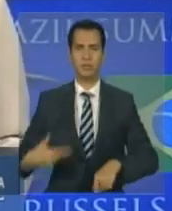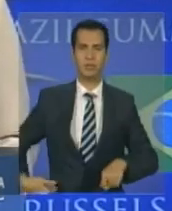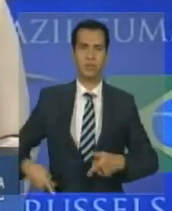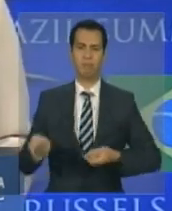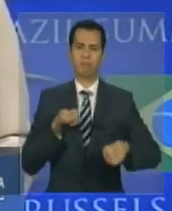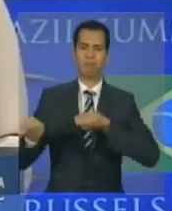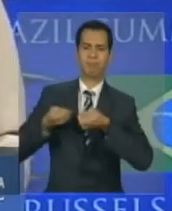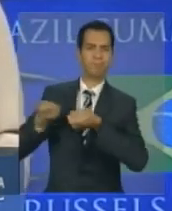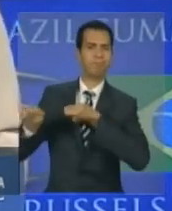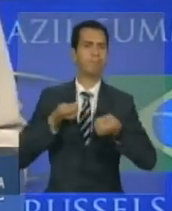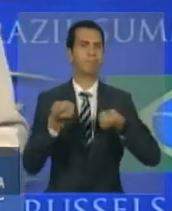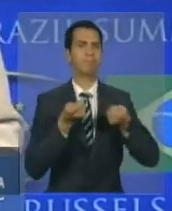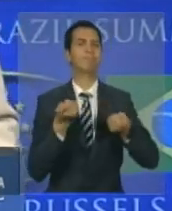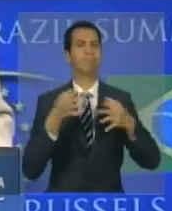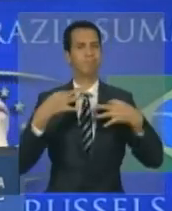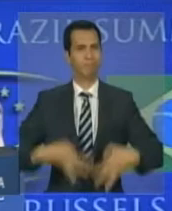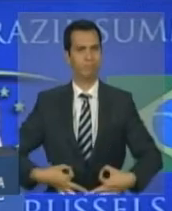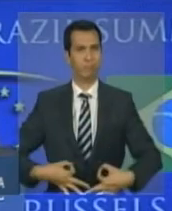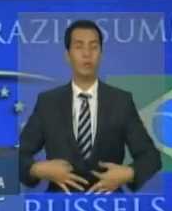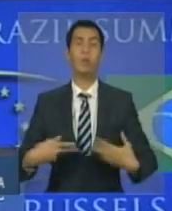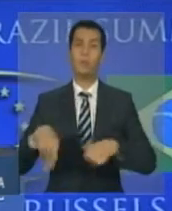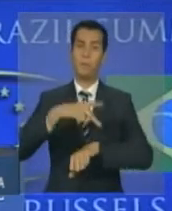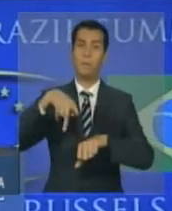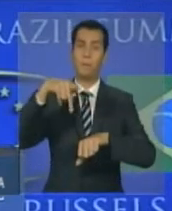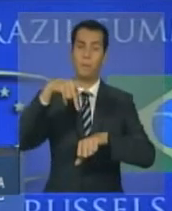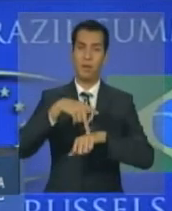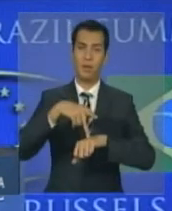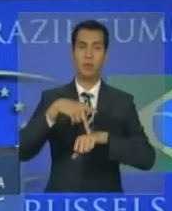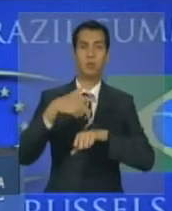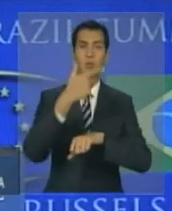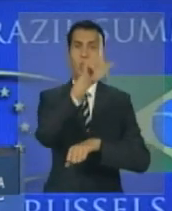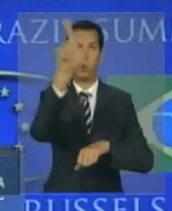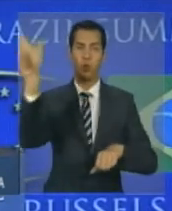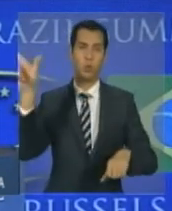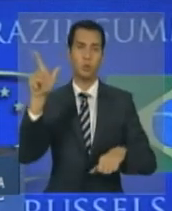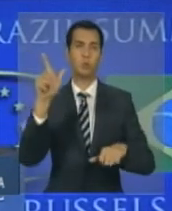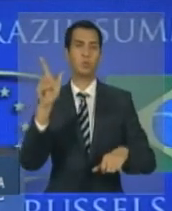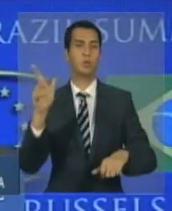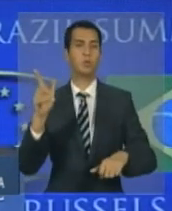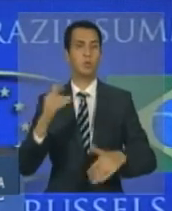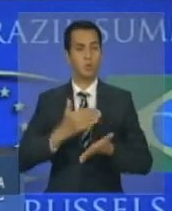país e outros países emergentes têm demonstrado, nos últimos anos,